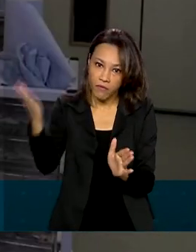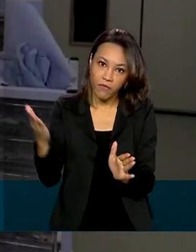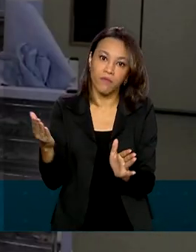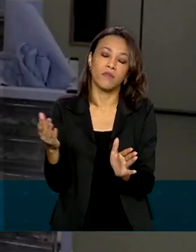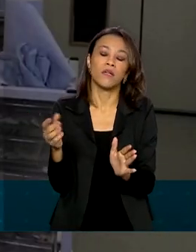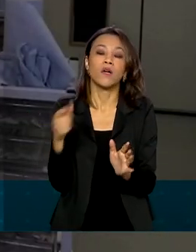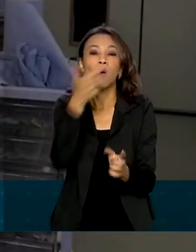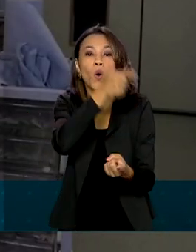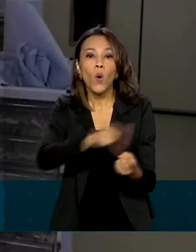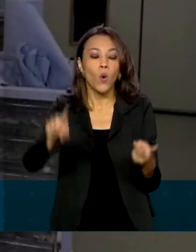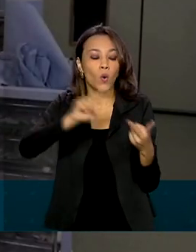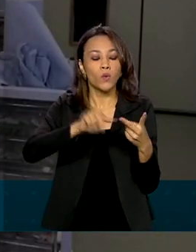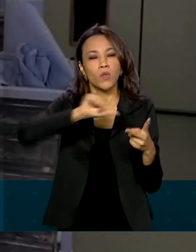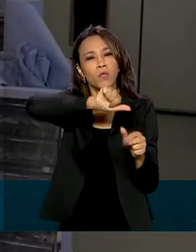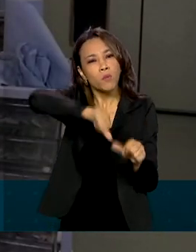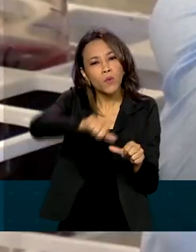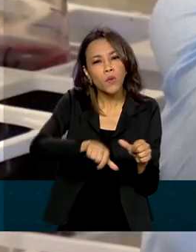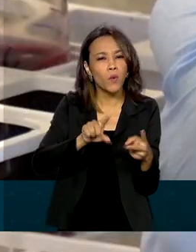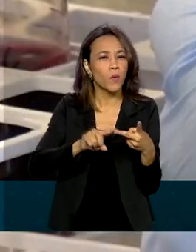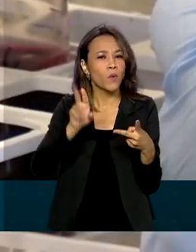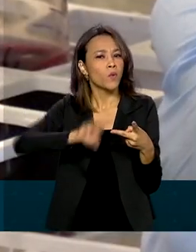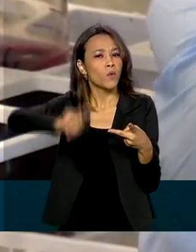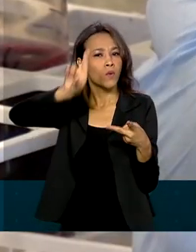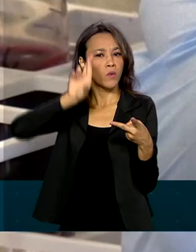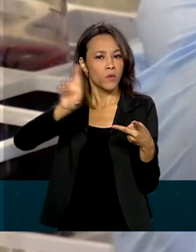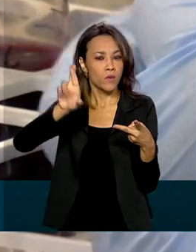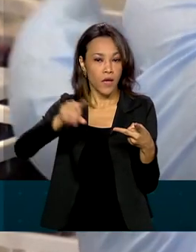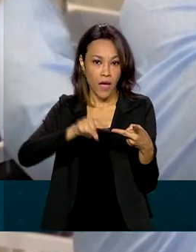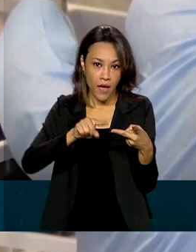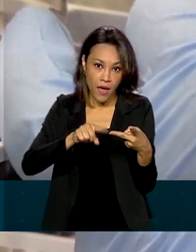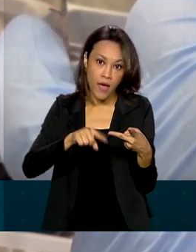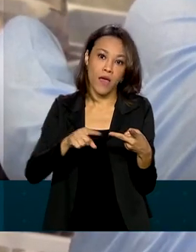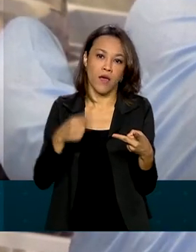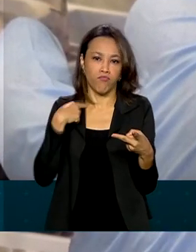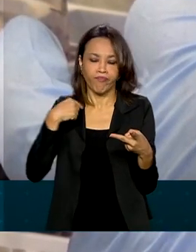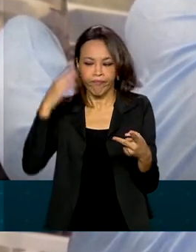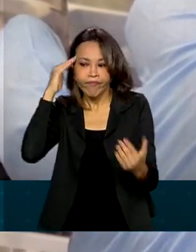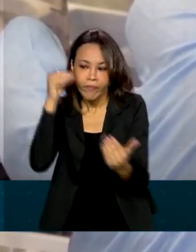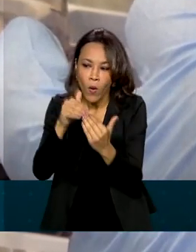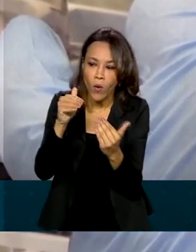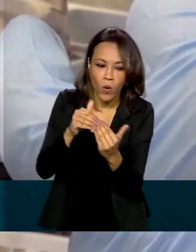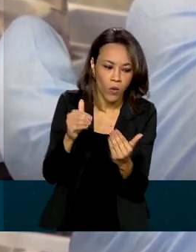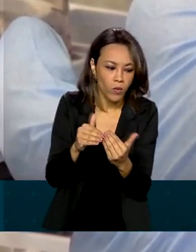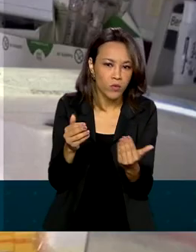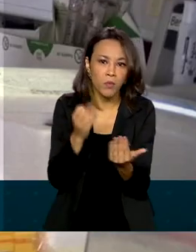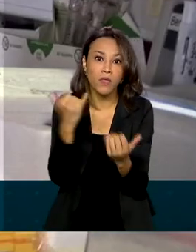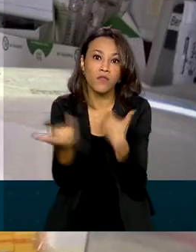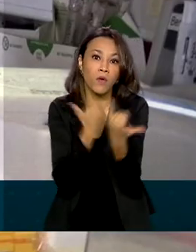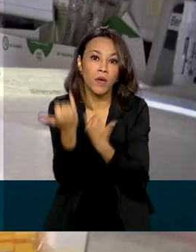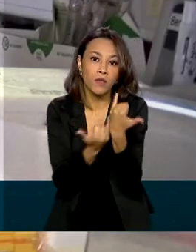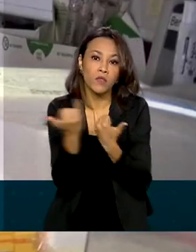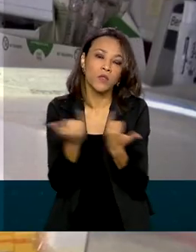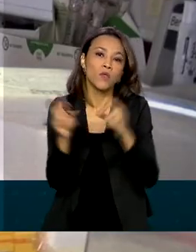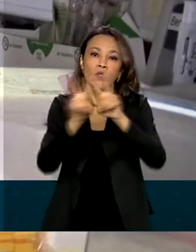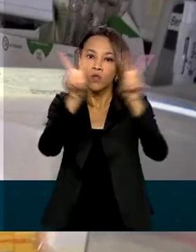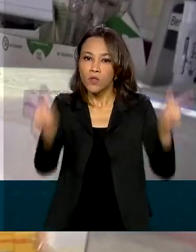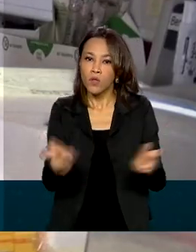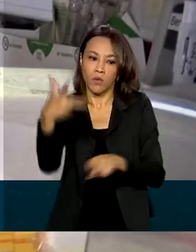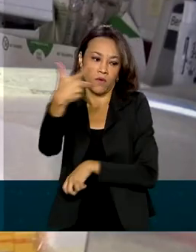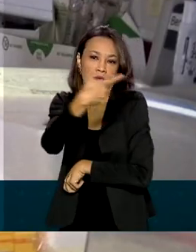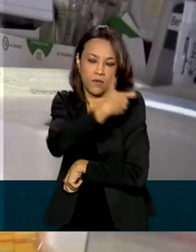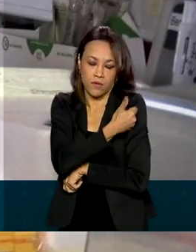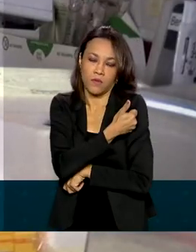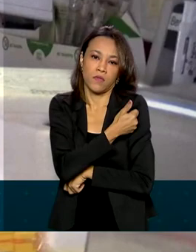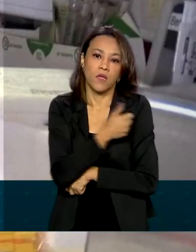outro ponto alterado diz respeito ao termo de consentimento a ser elaborado com os dados da vacina. A agência incluiu a